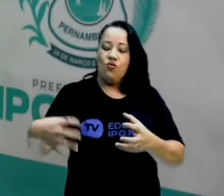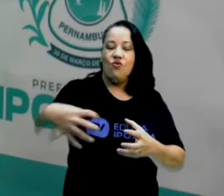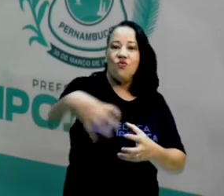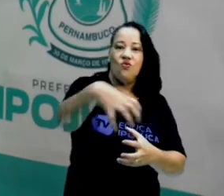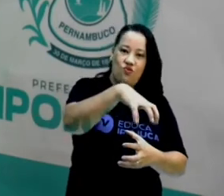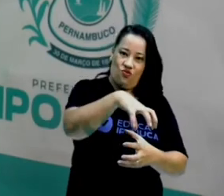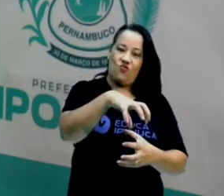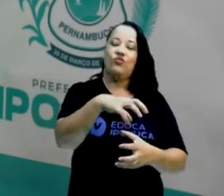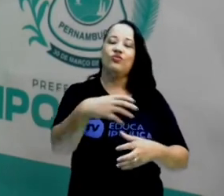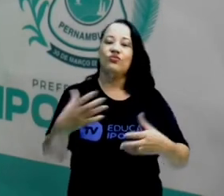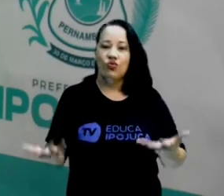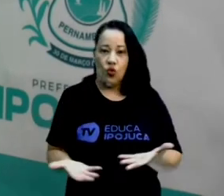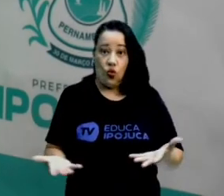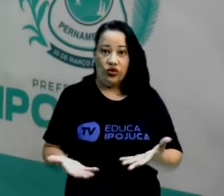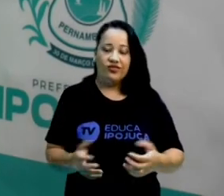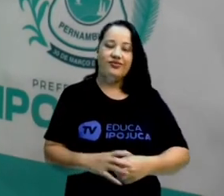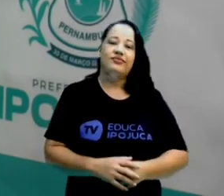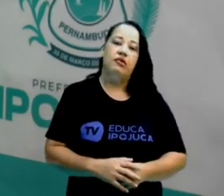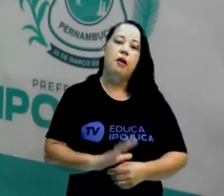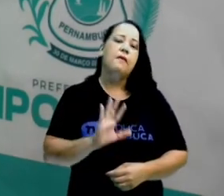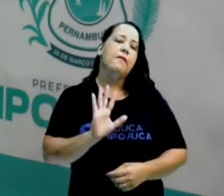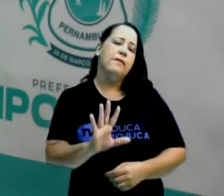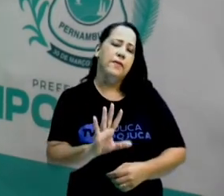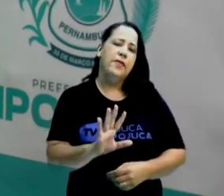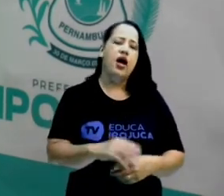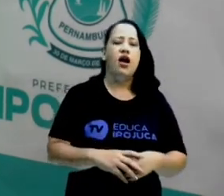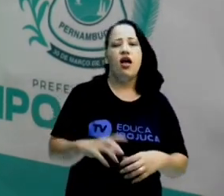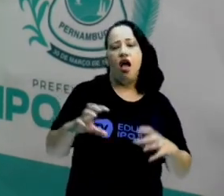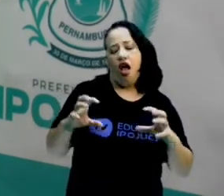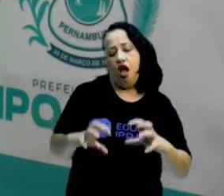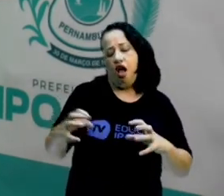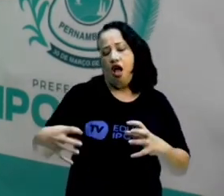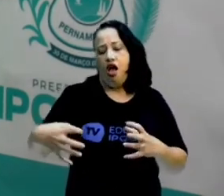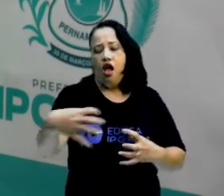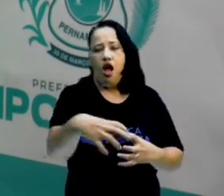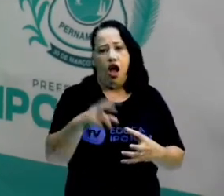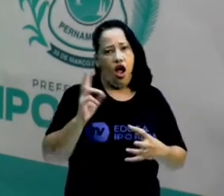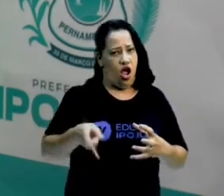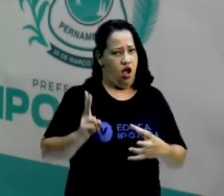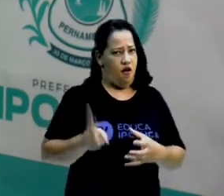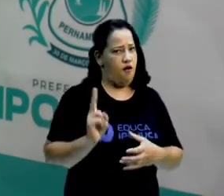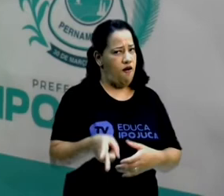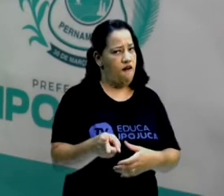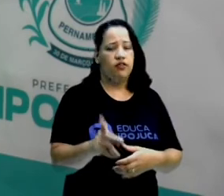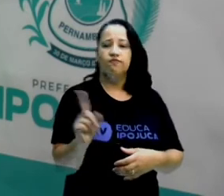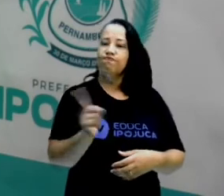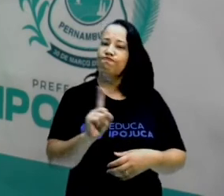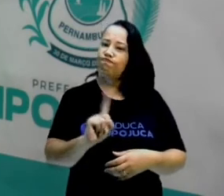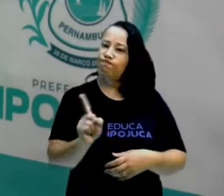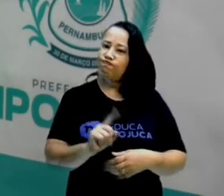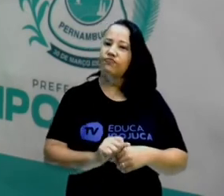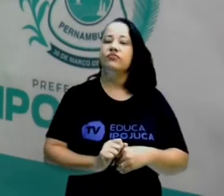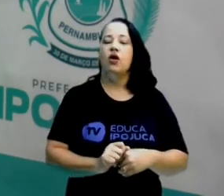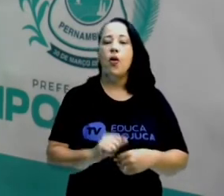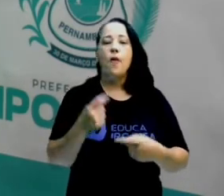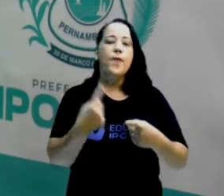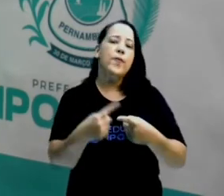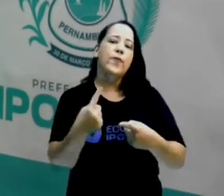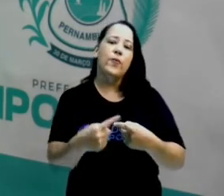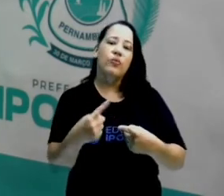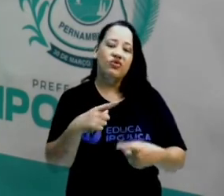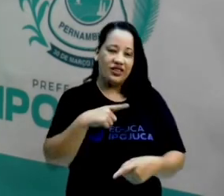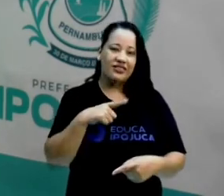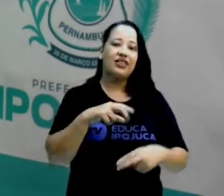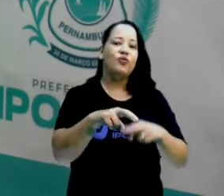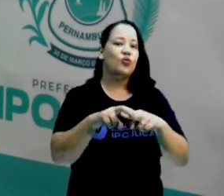planeta. E isso não quer dizer que ela vai ficar assim para sempre, certo? Por conta da movimentação dessas